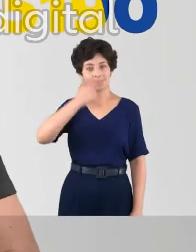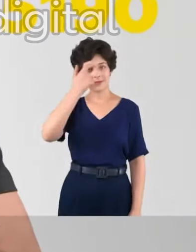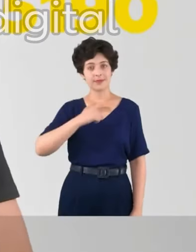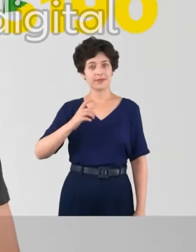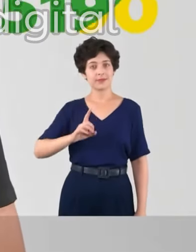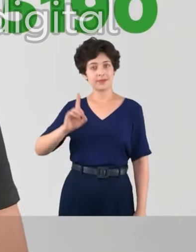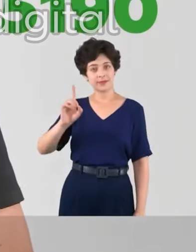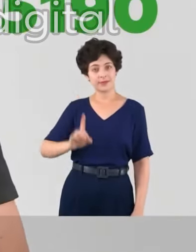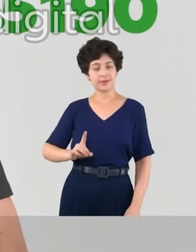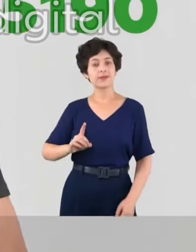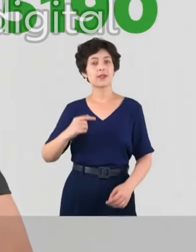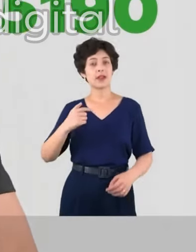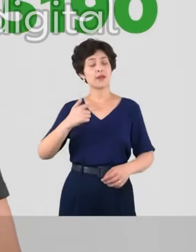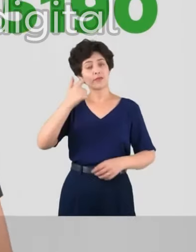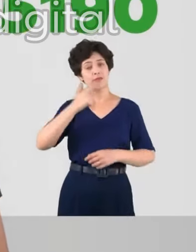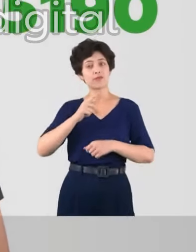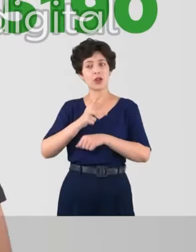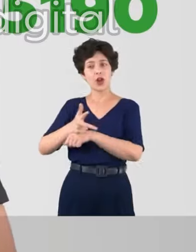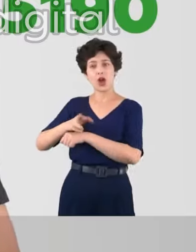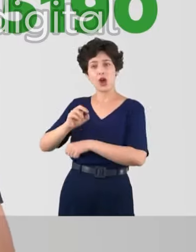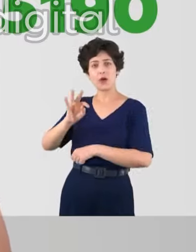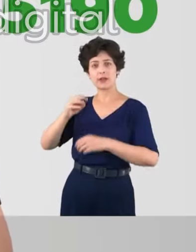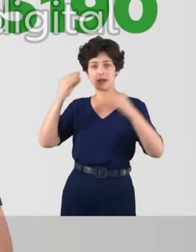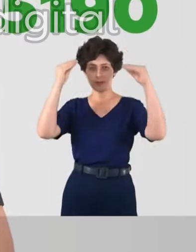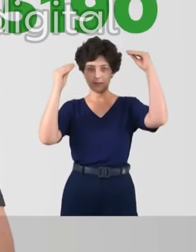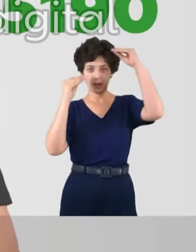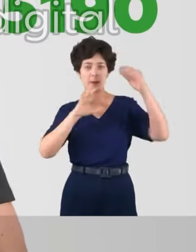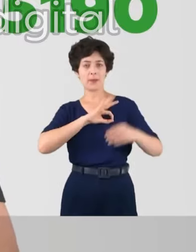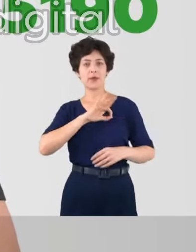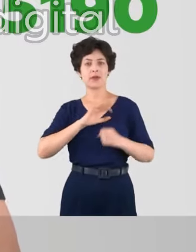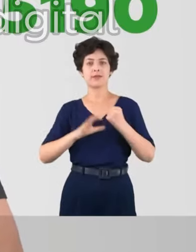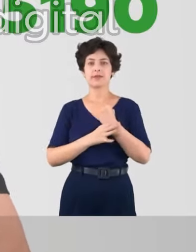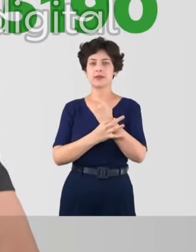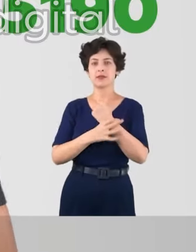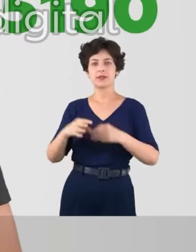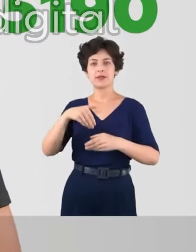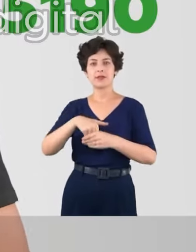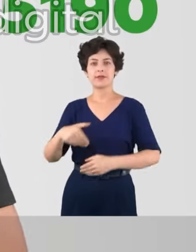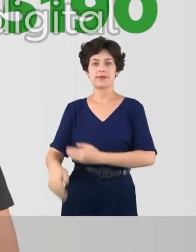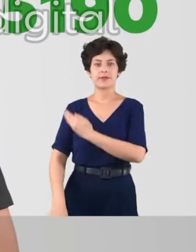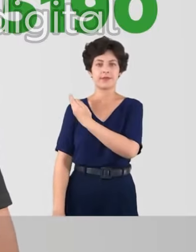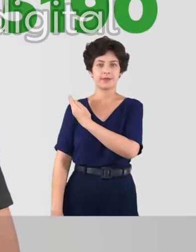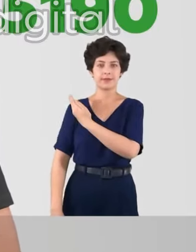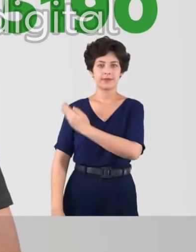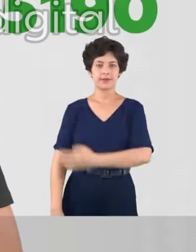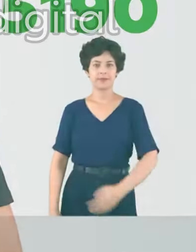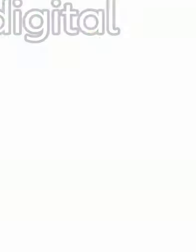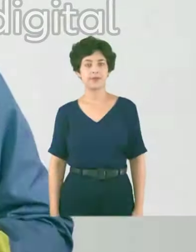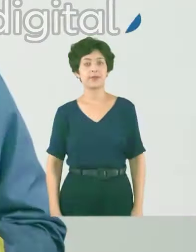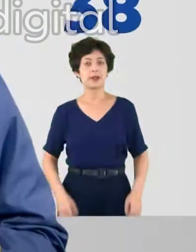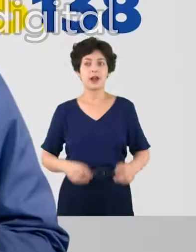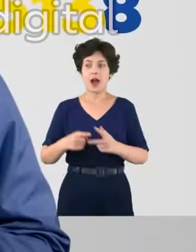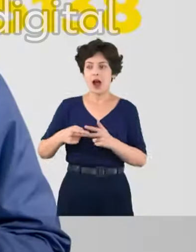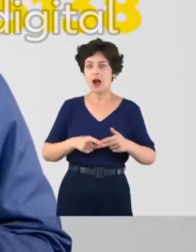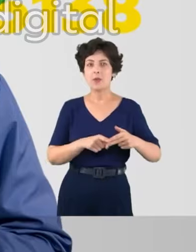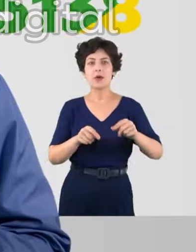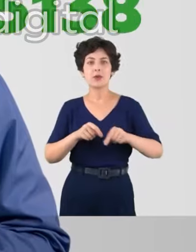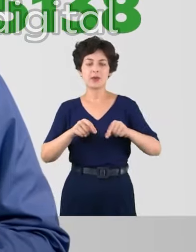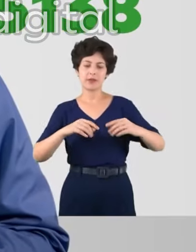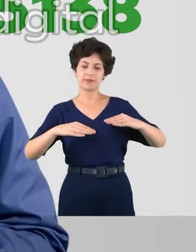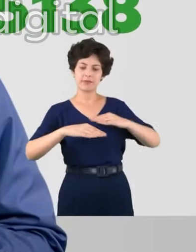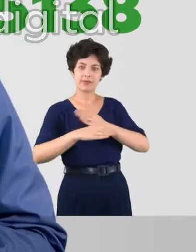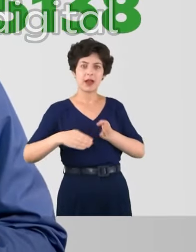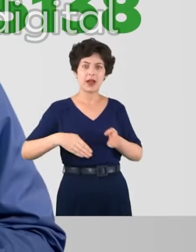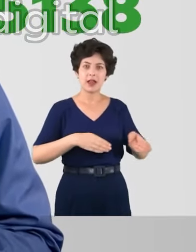Eu sou o diretor Elia Júnior, cara que grava os vídeos da rota e das nossas polícias. Por mais segurança, vote 25-190. Vou revitalizar as